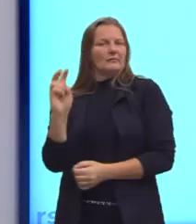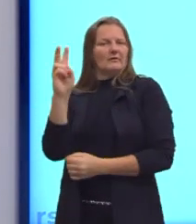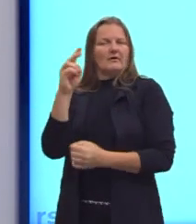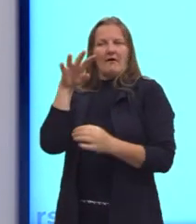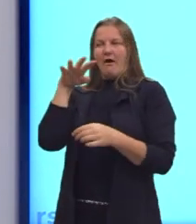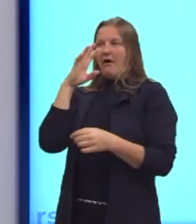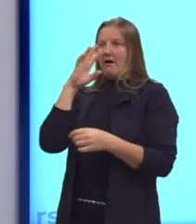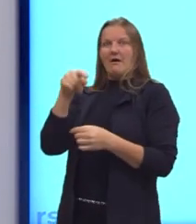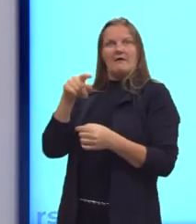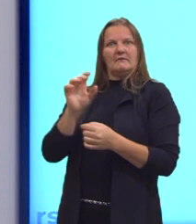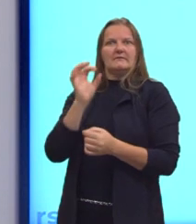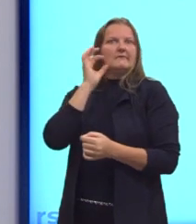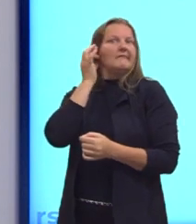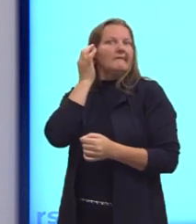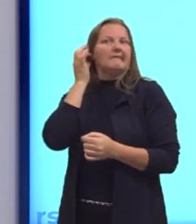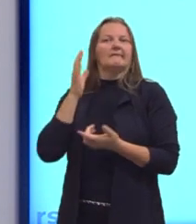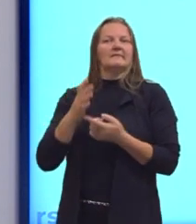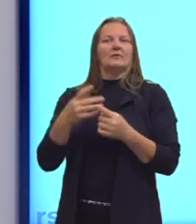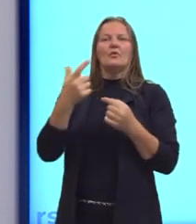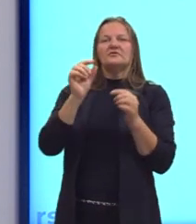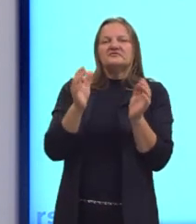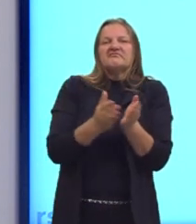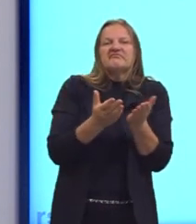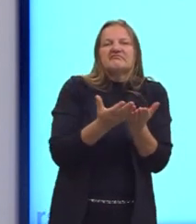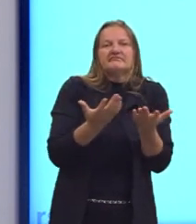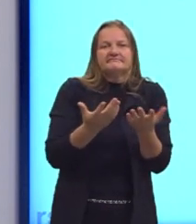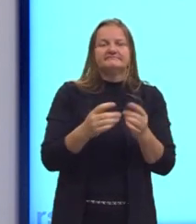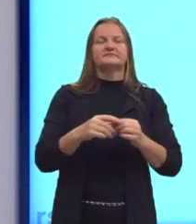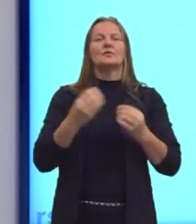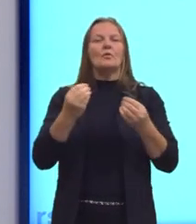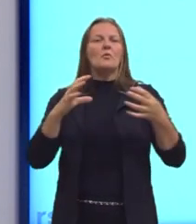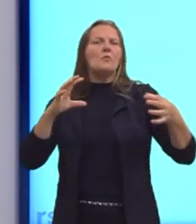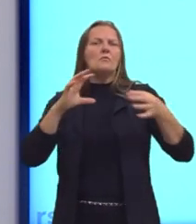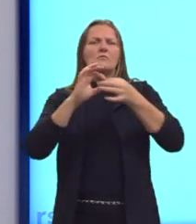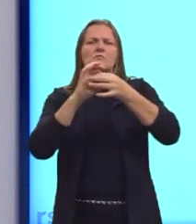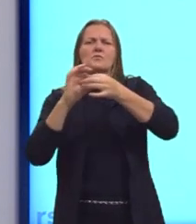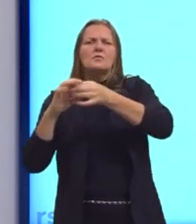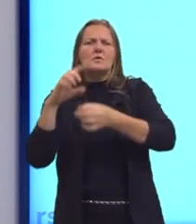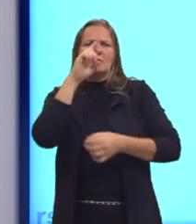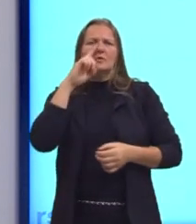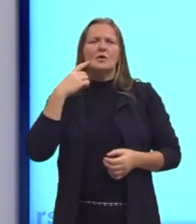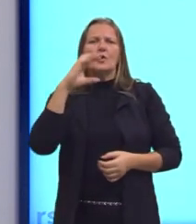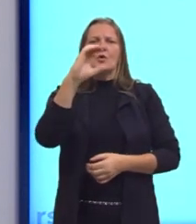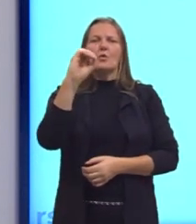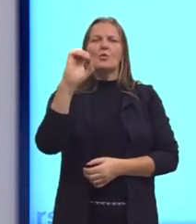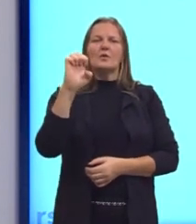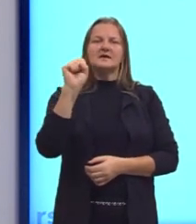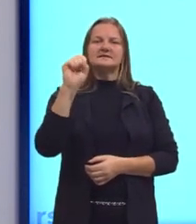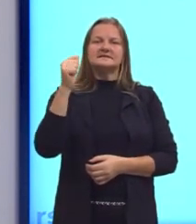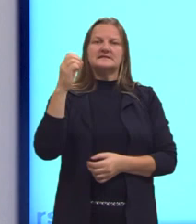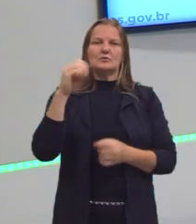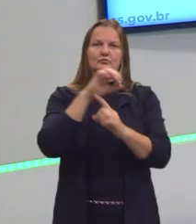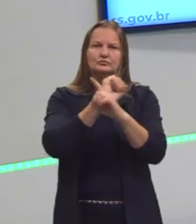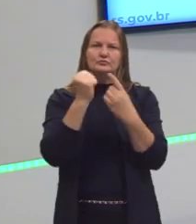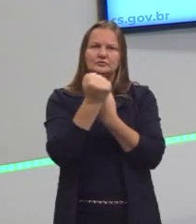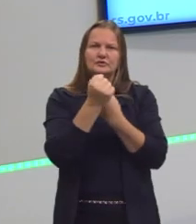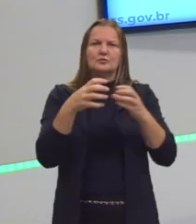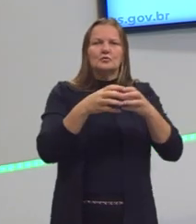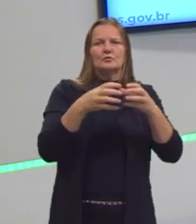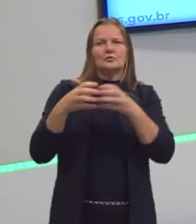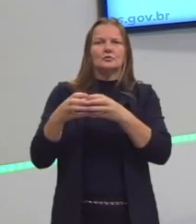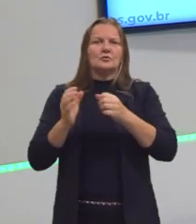Lembro o Durkheim, como ele via a coesão social, como ele via que as sociedades eram coesas através da